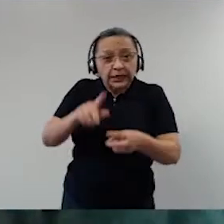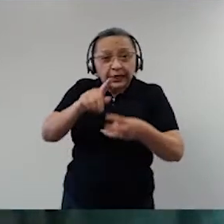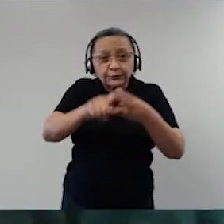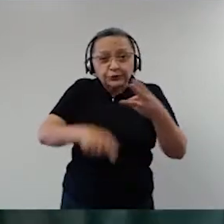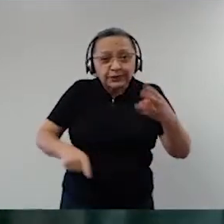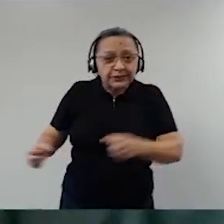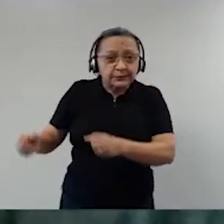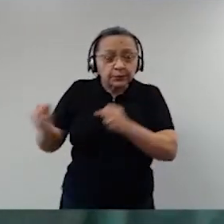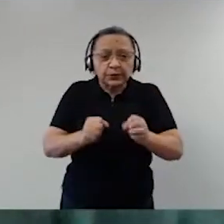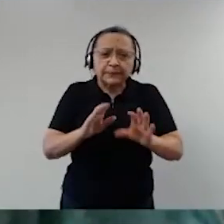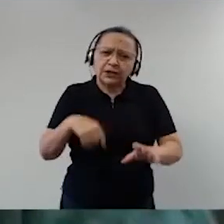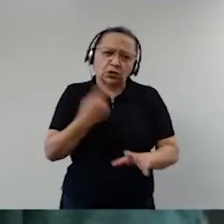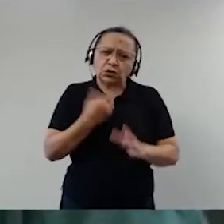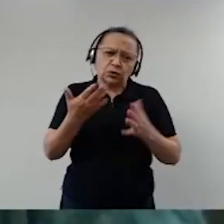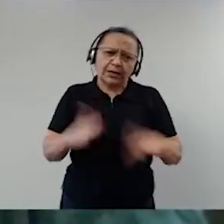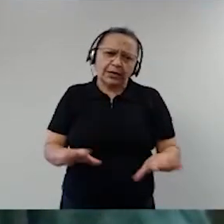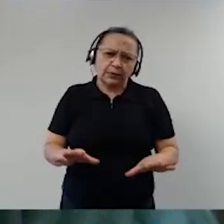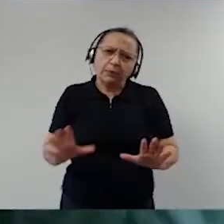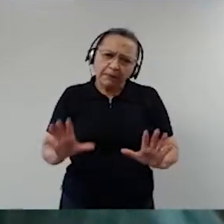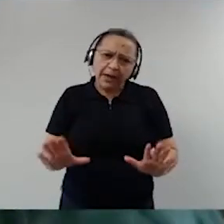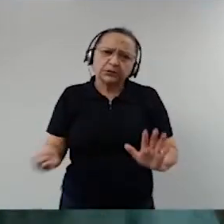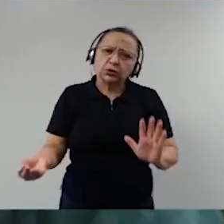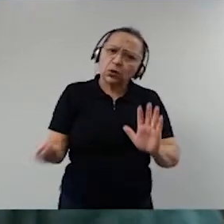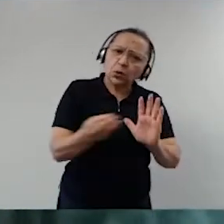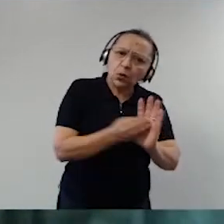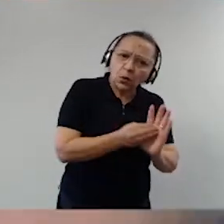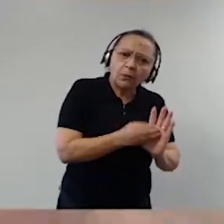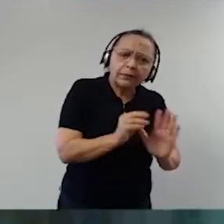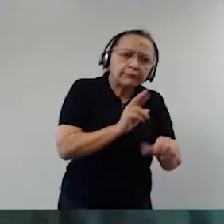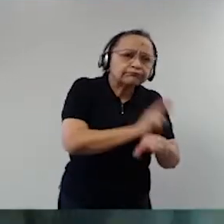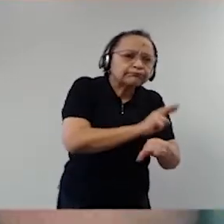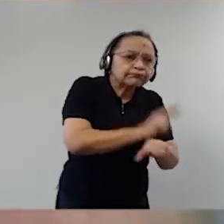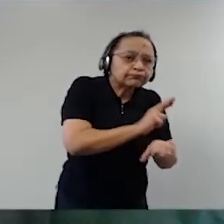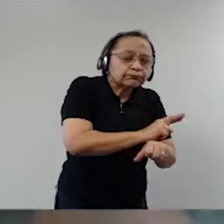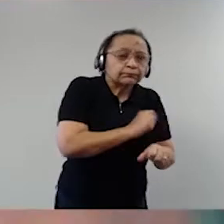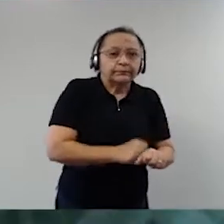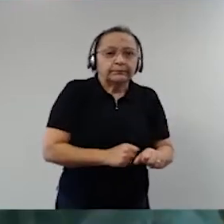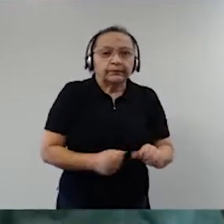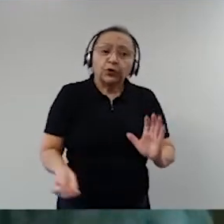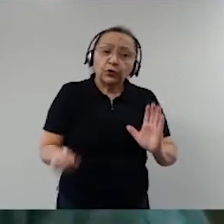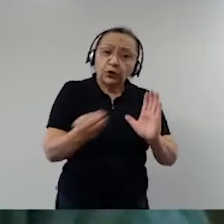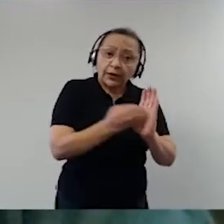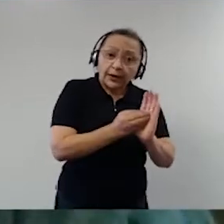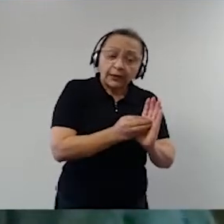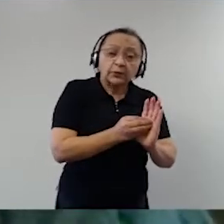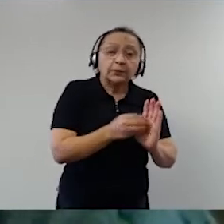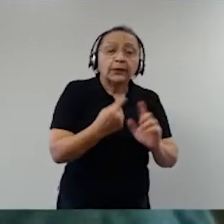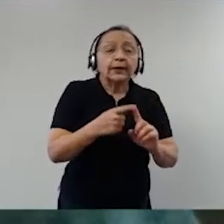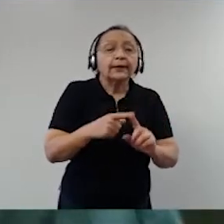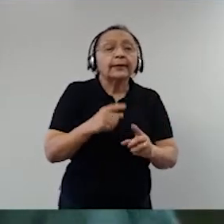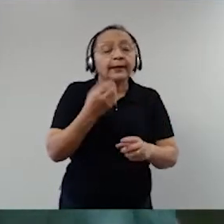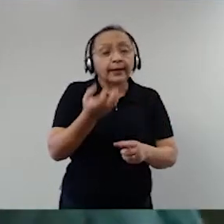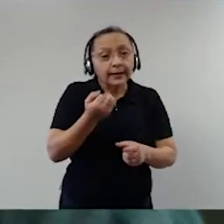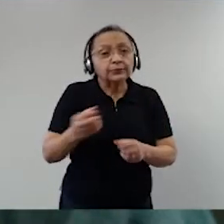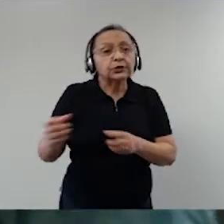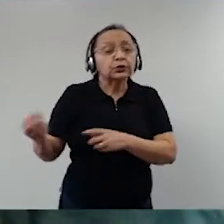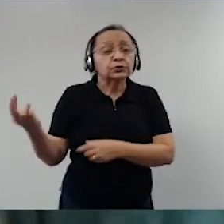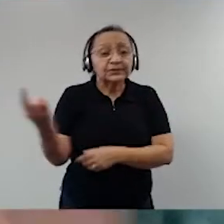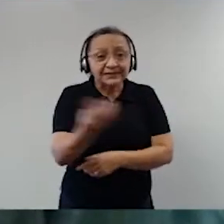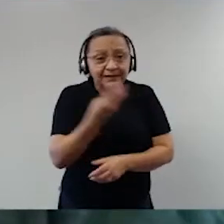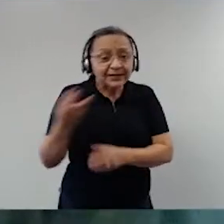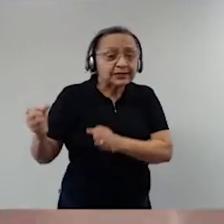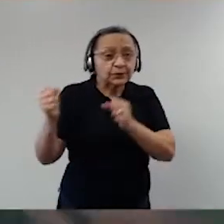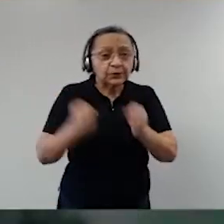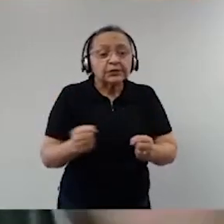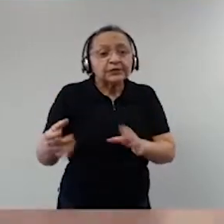que foi colocado lá para não ser utilizado, que foi colocado lá para que os poderes sejam harmônicos e independentes, porque foi colocado